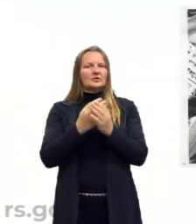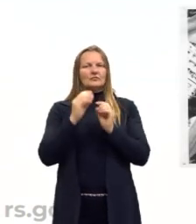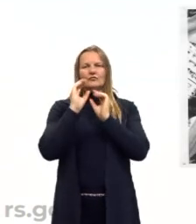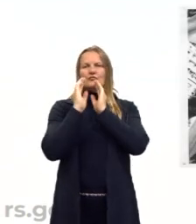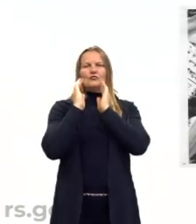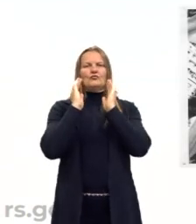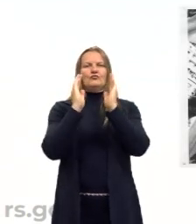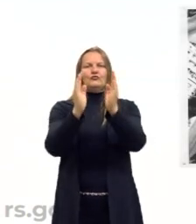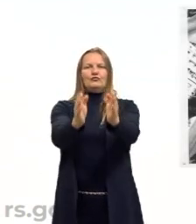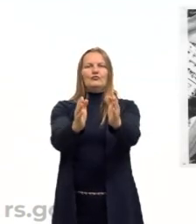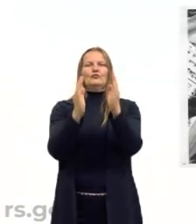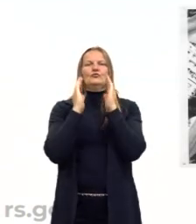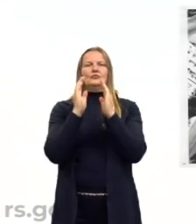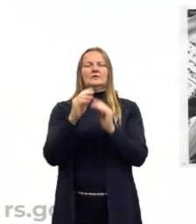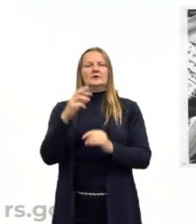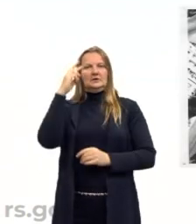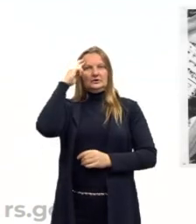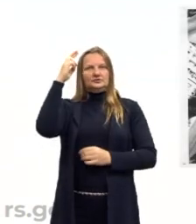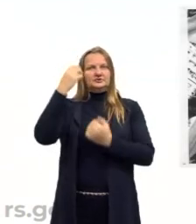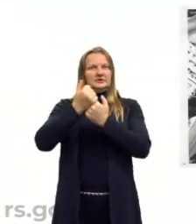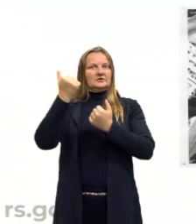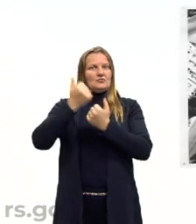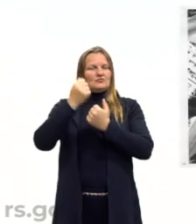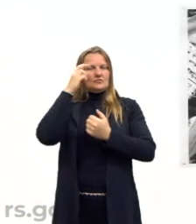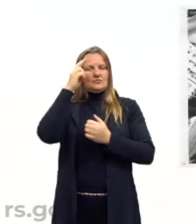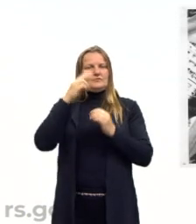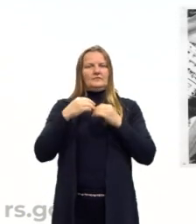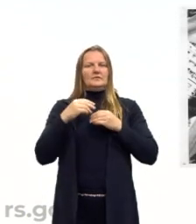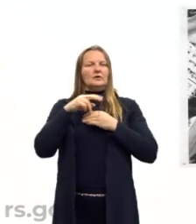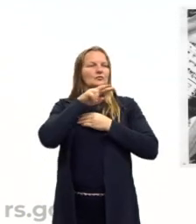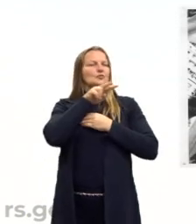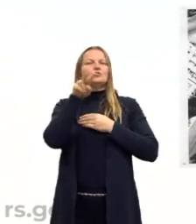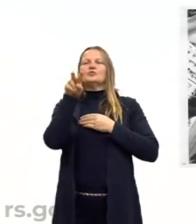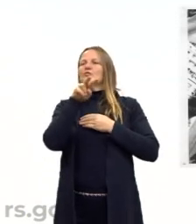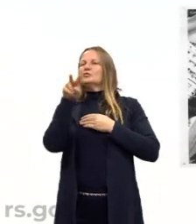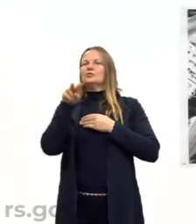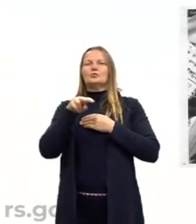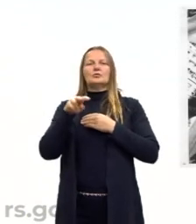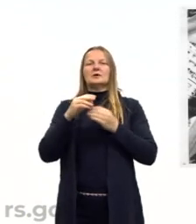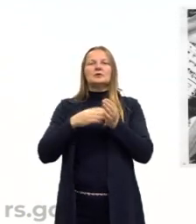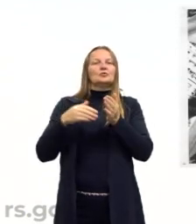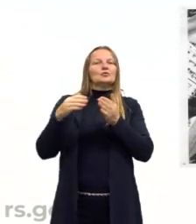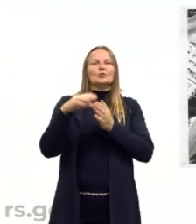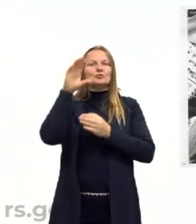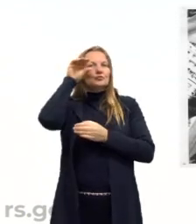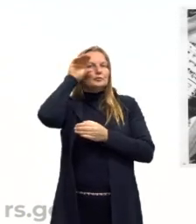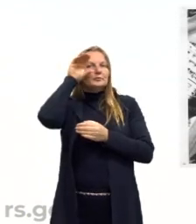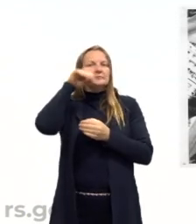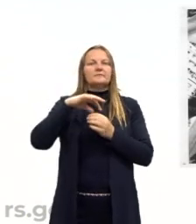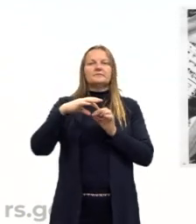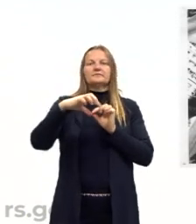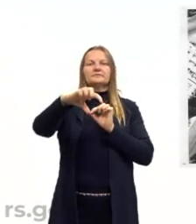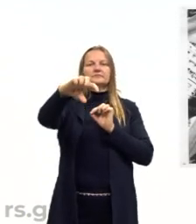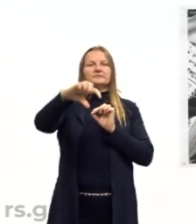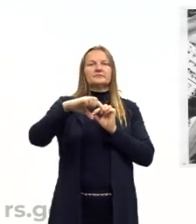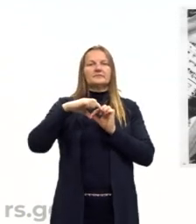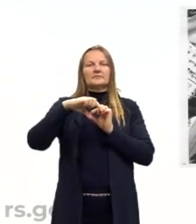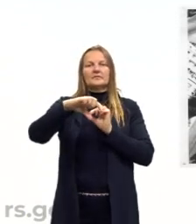corredores onde a direção fica em uma extremidade do corredor e pode ficar observando todas as demais salas